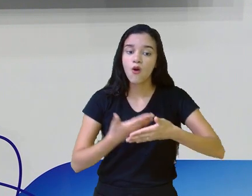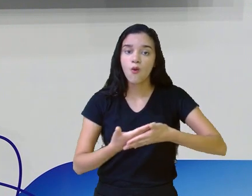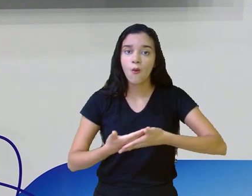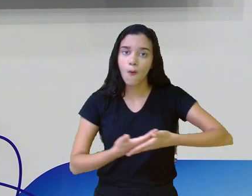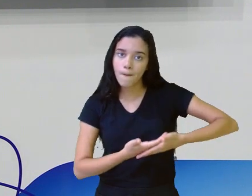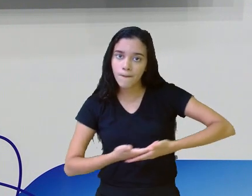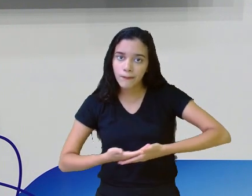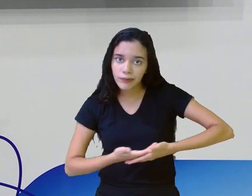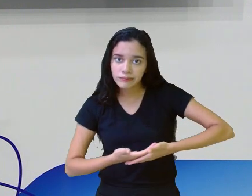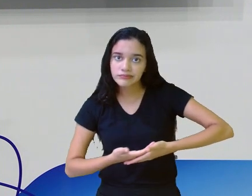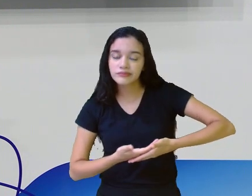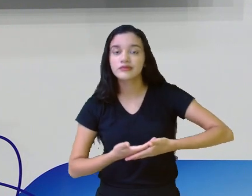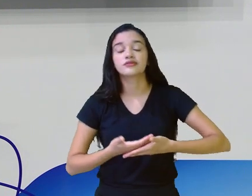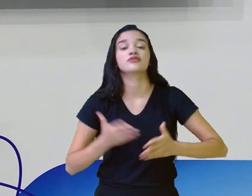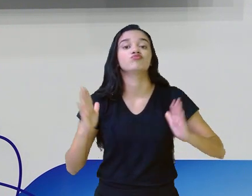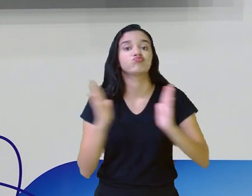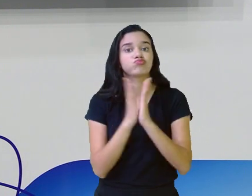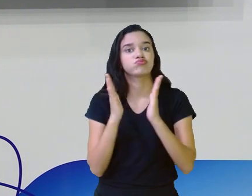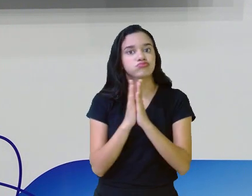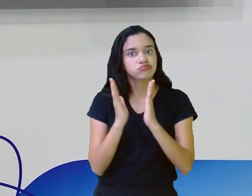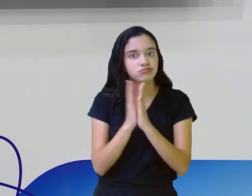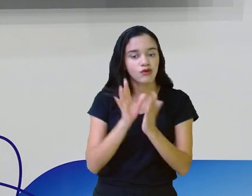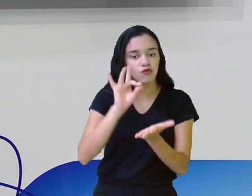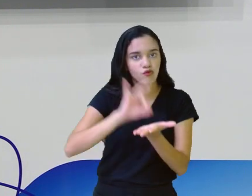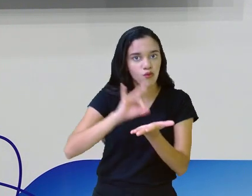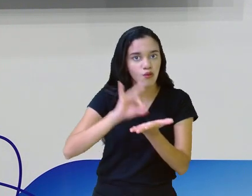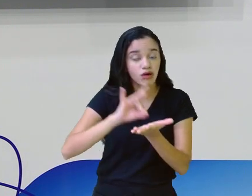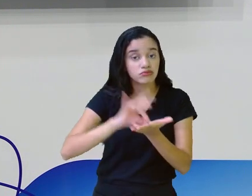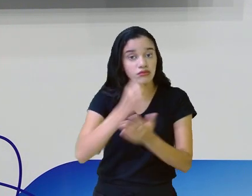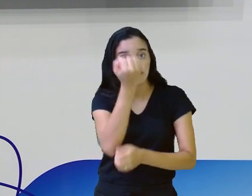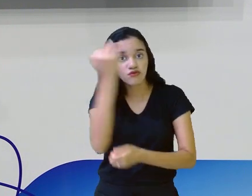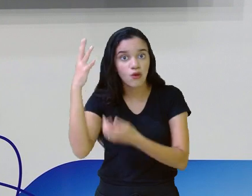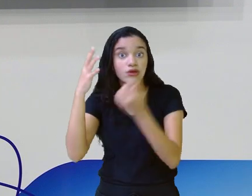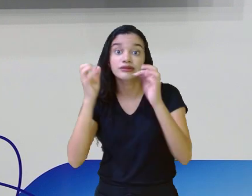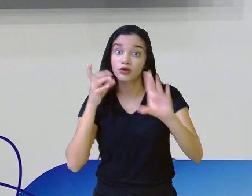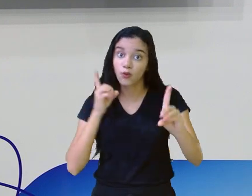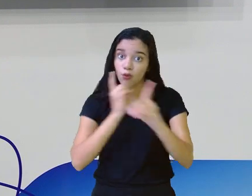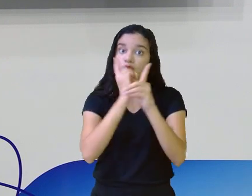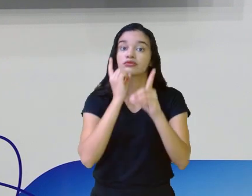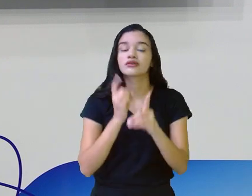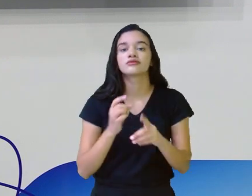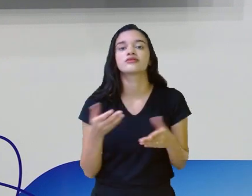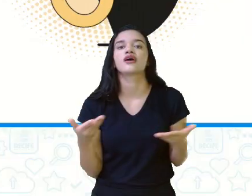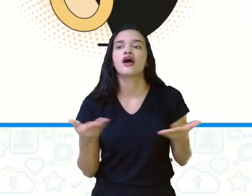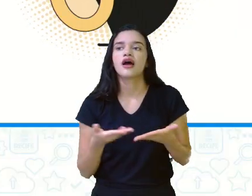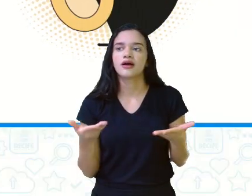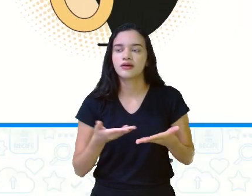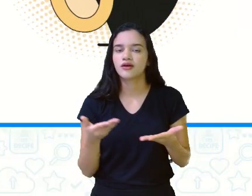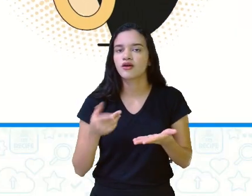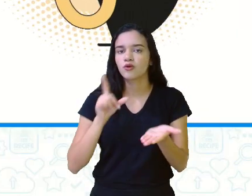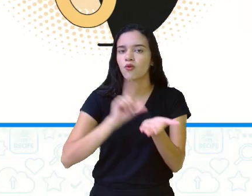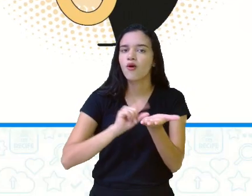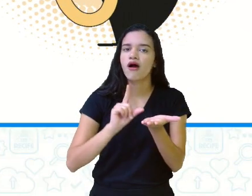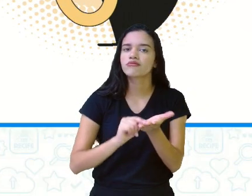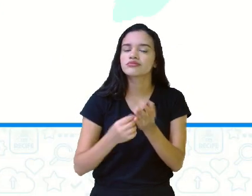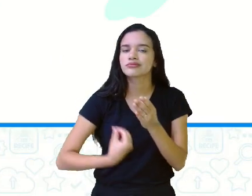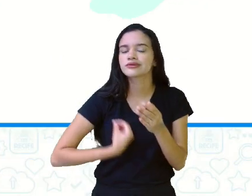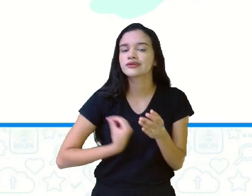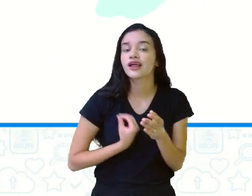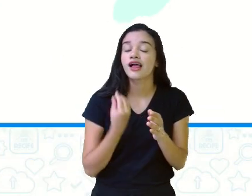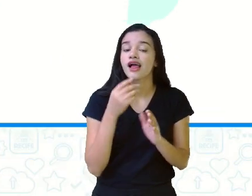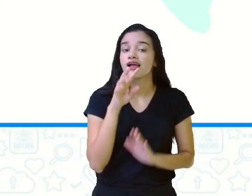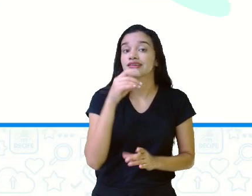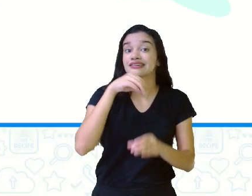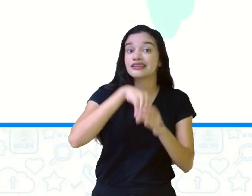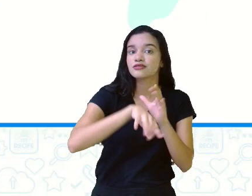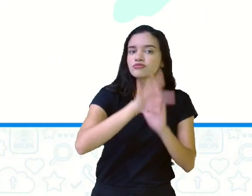tal fato de encontrar uma foca na floresta. Quais são os artigos presentes nesse trecho? Neste